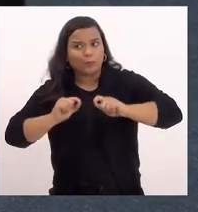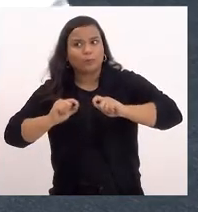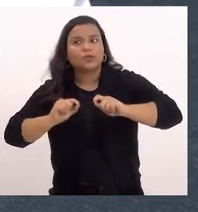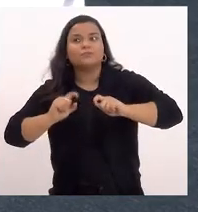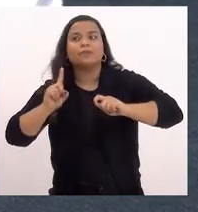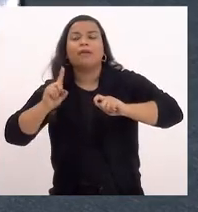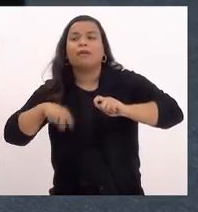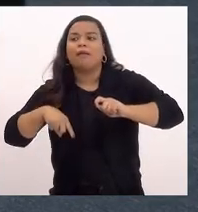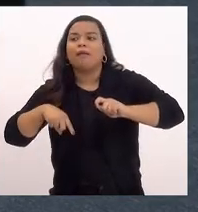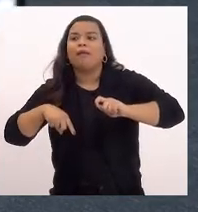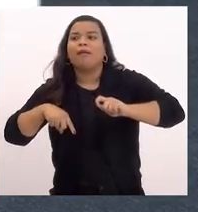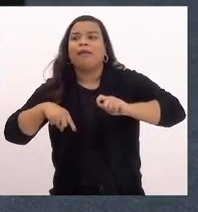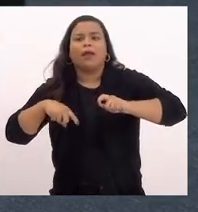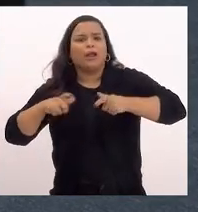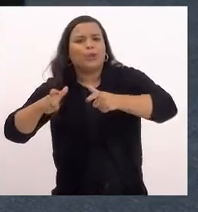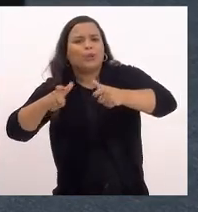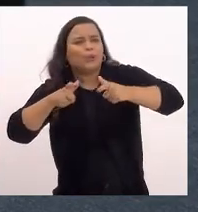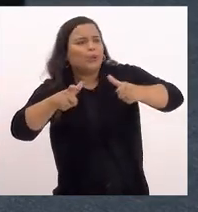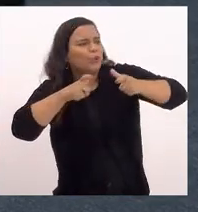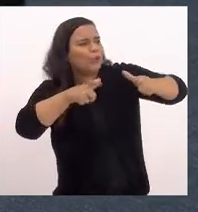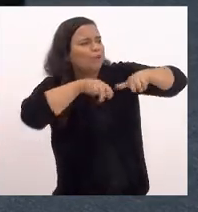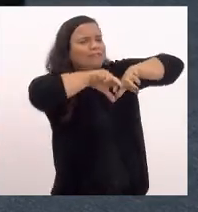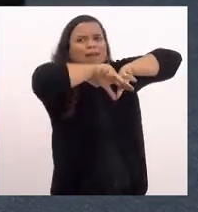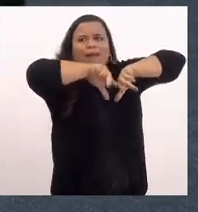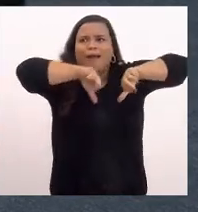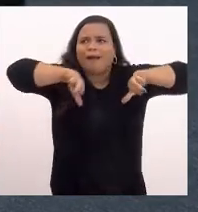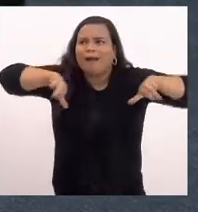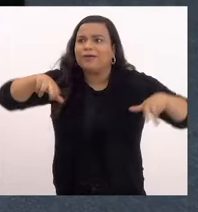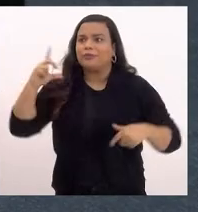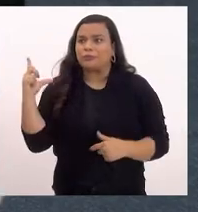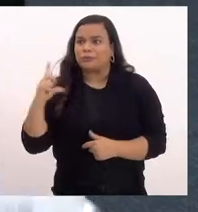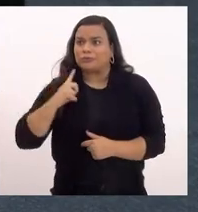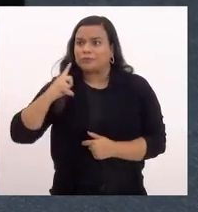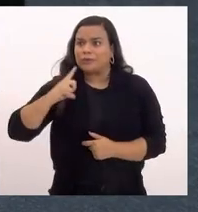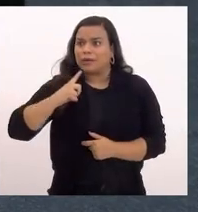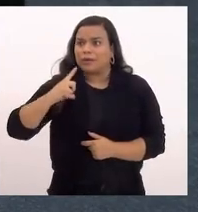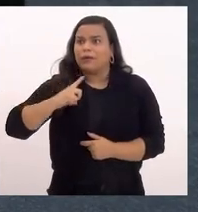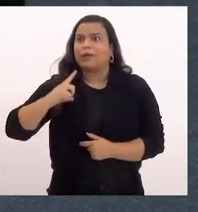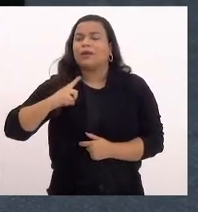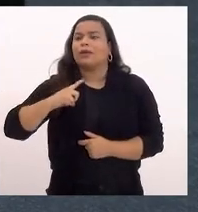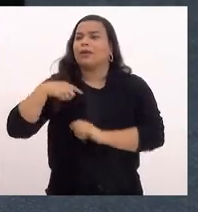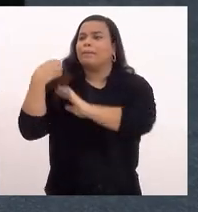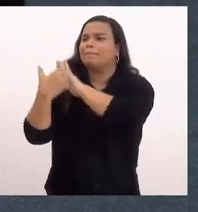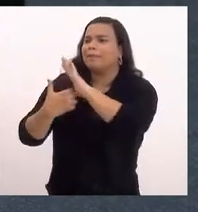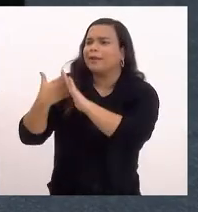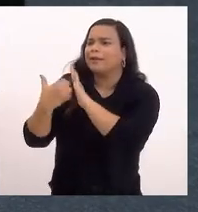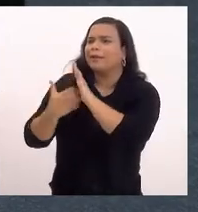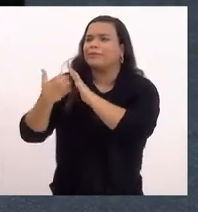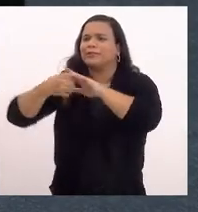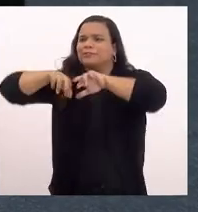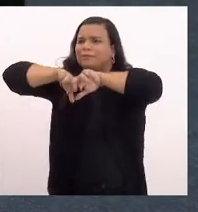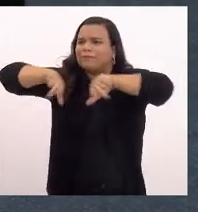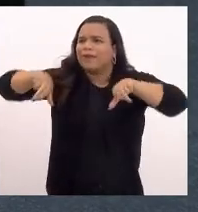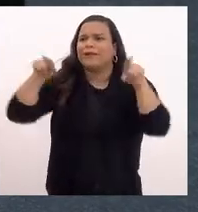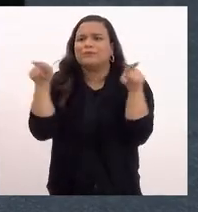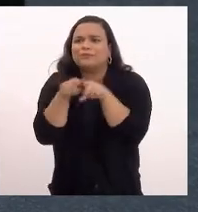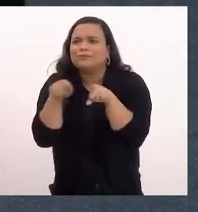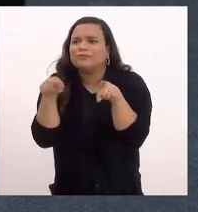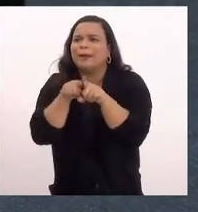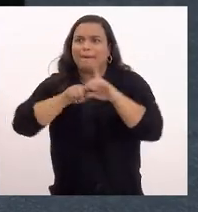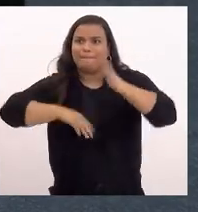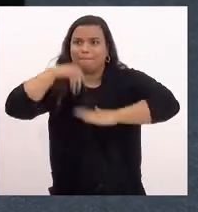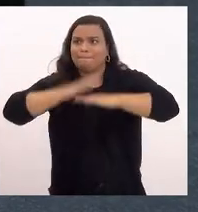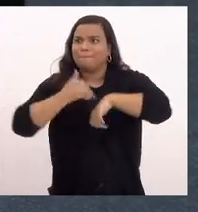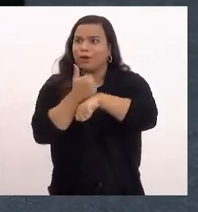muitos locais, muitas empresas, muitos profissionais da